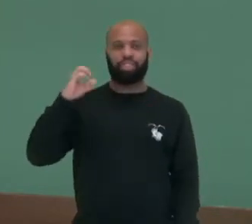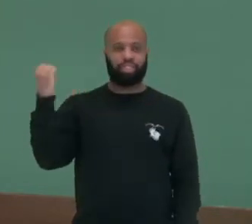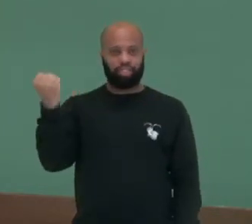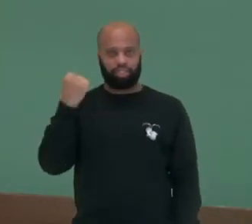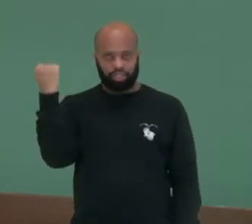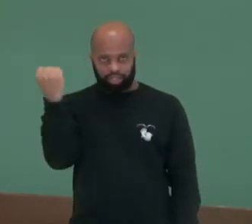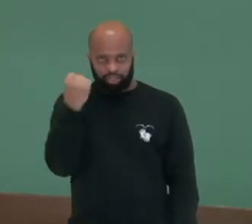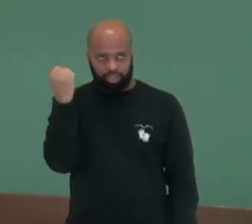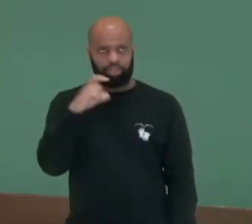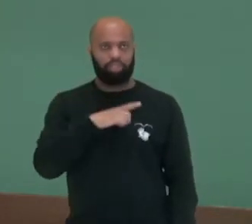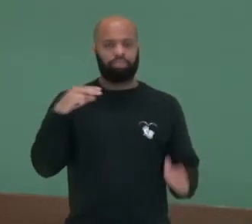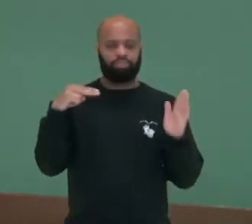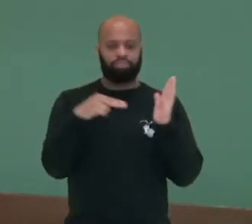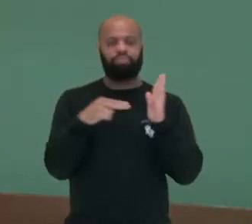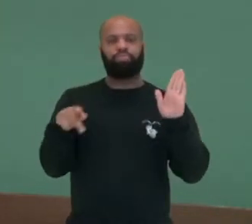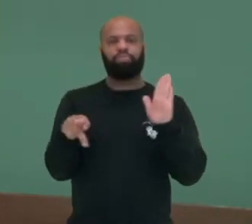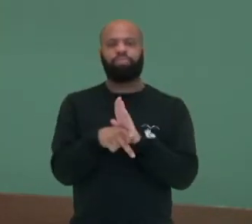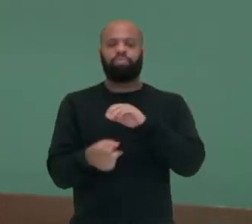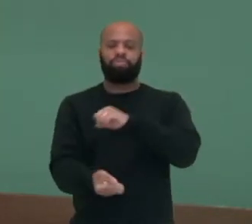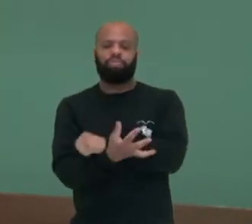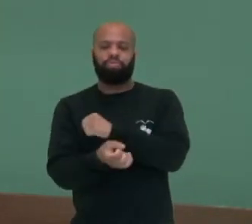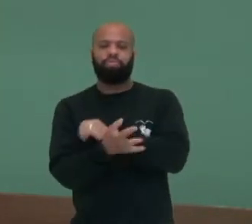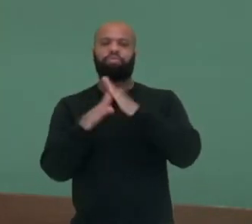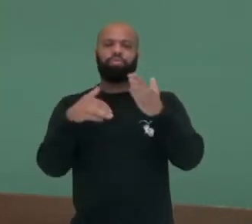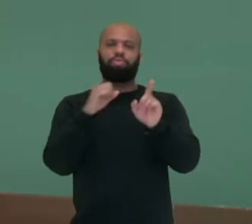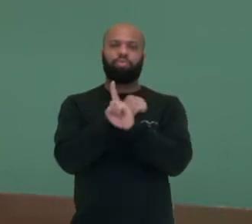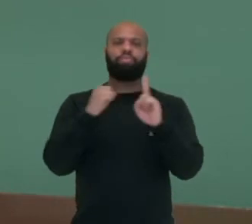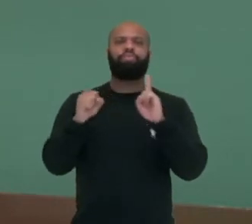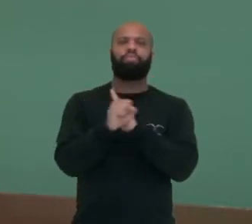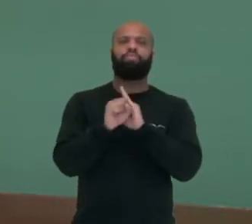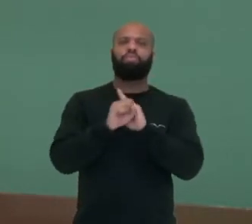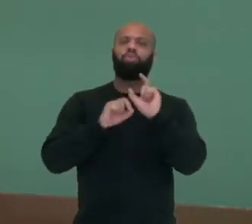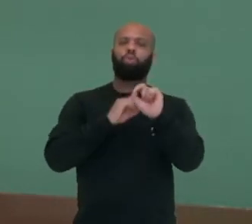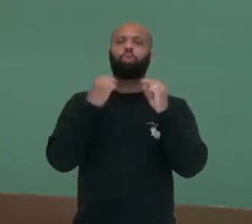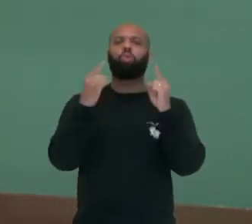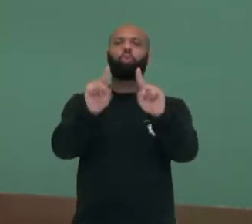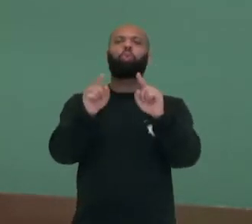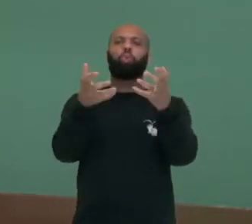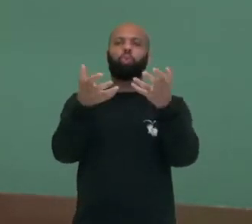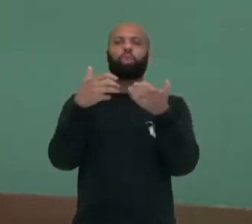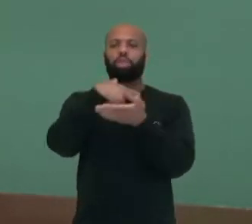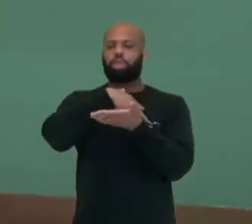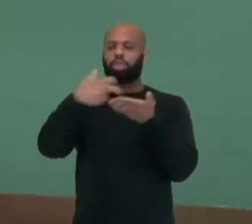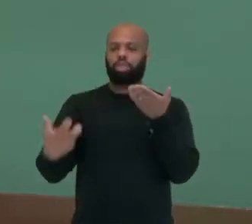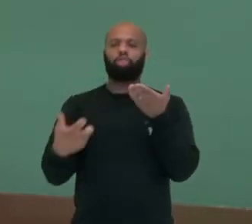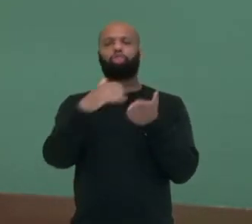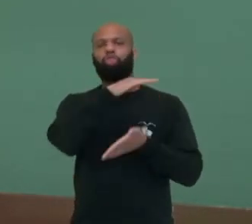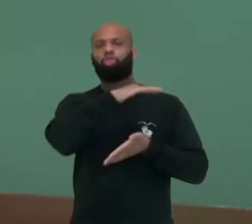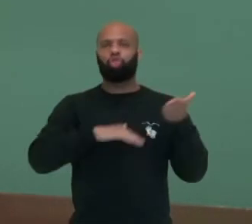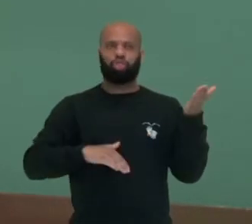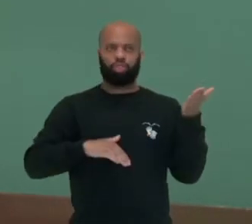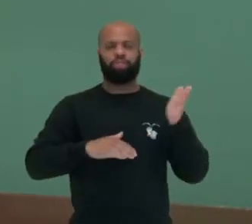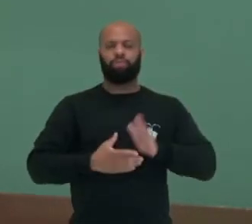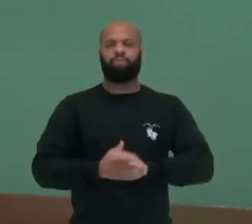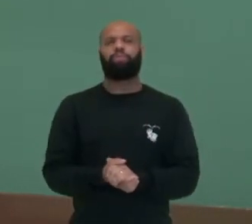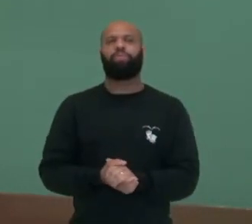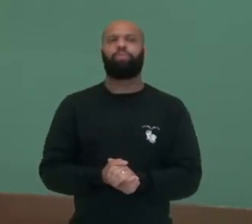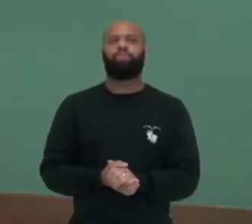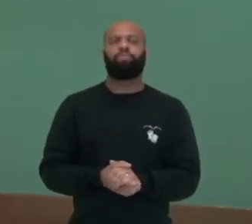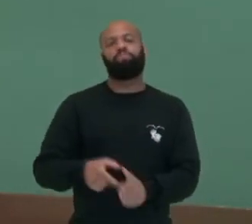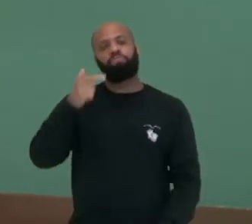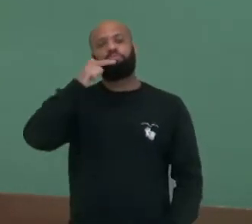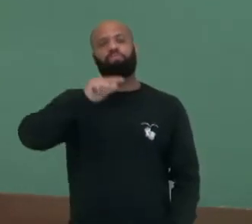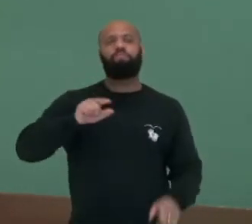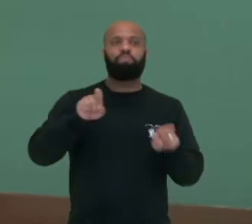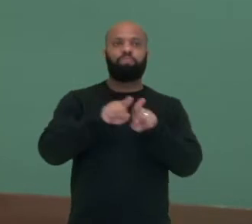denúncias de corrupção, a sociedade se manifestou favorável à saída do presidente do governo e ganhou